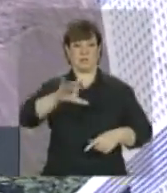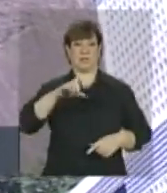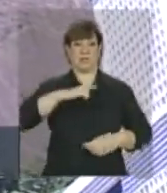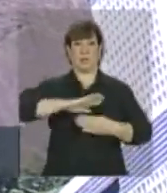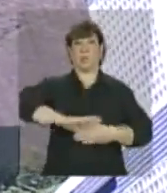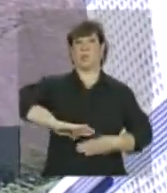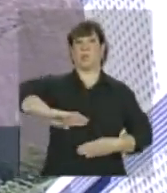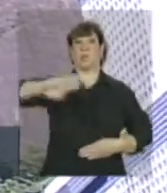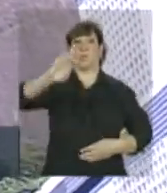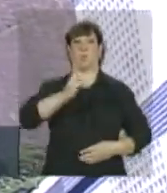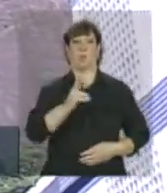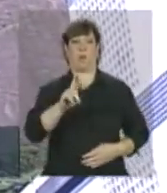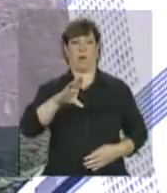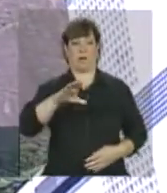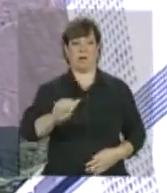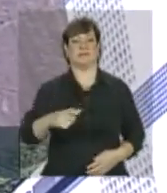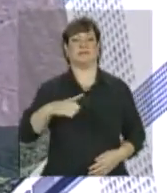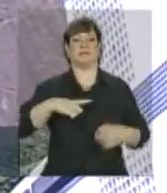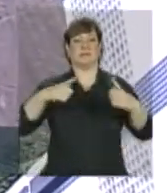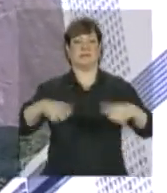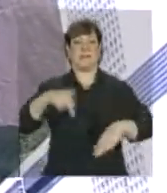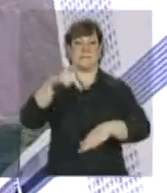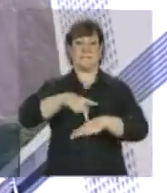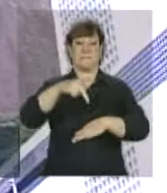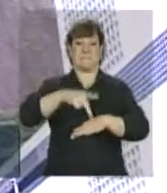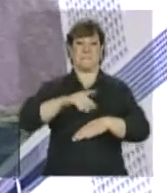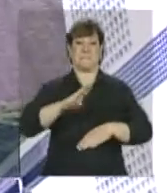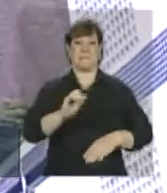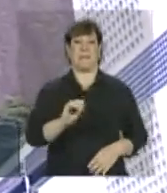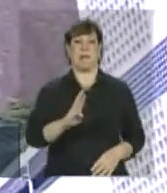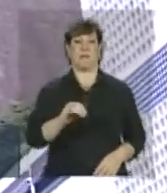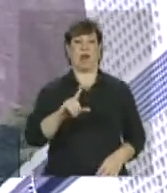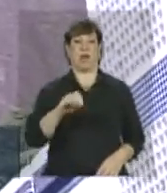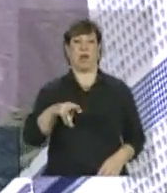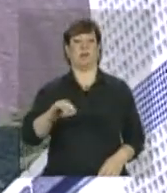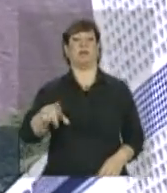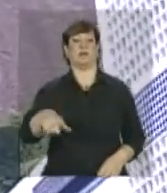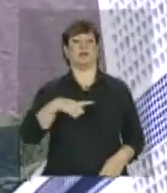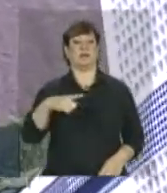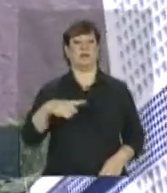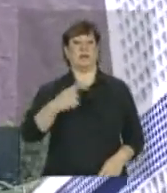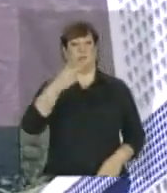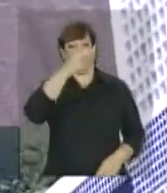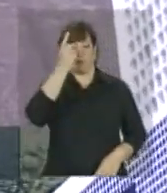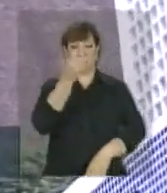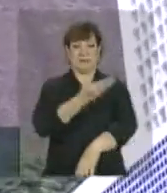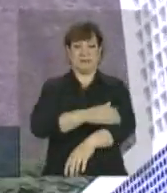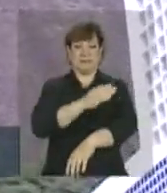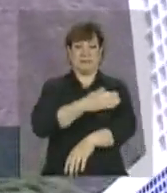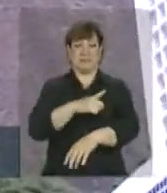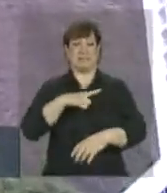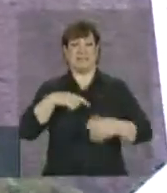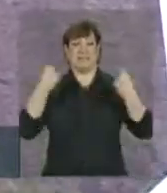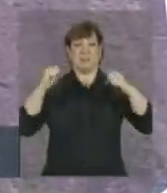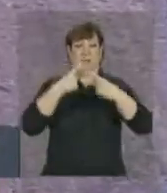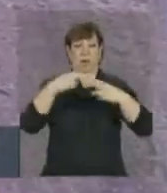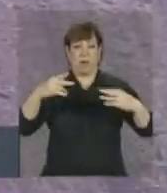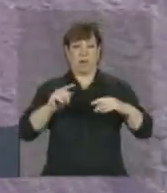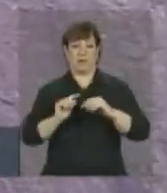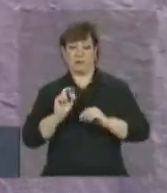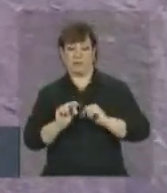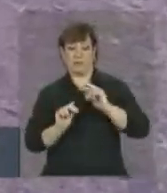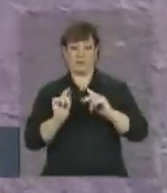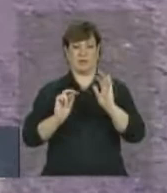o paredão. O paredão que é a pedra da Babilônia. Até uma pessoa ali praticando esporte radical, fazendo